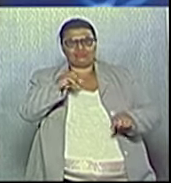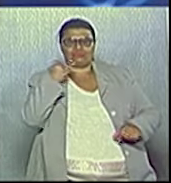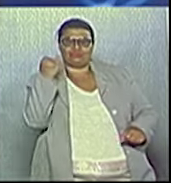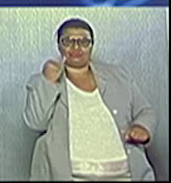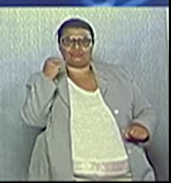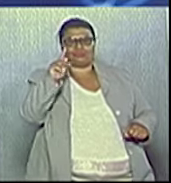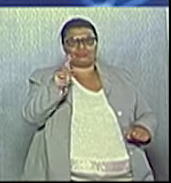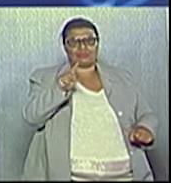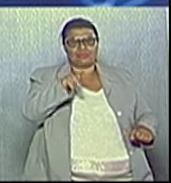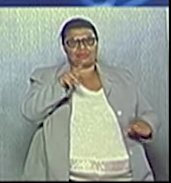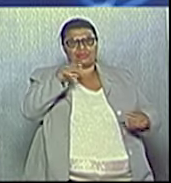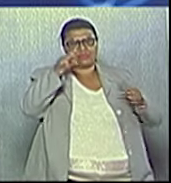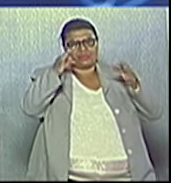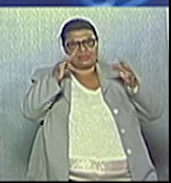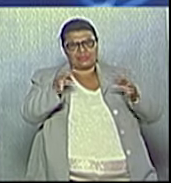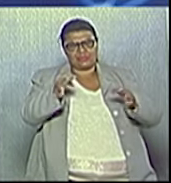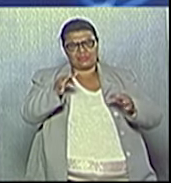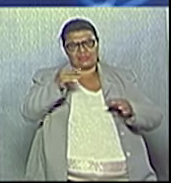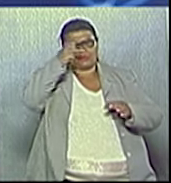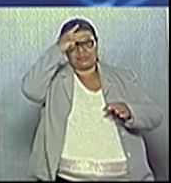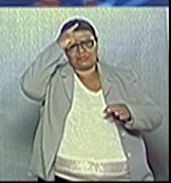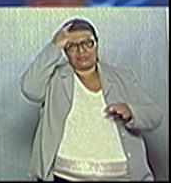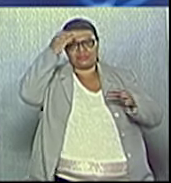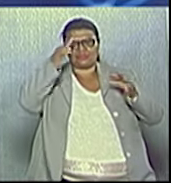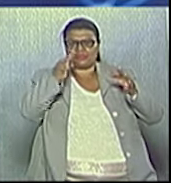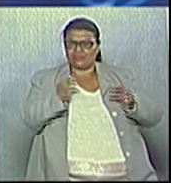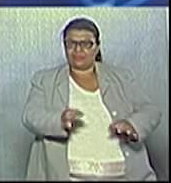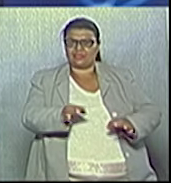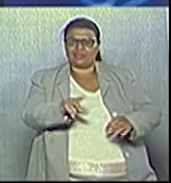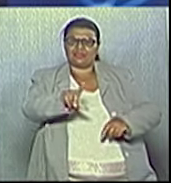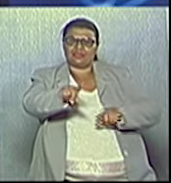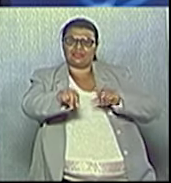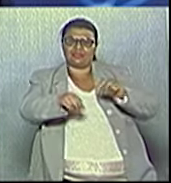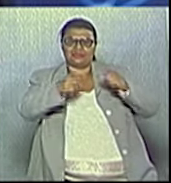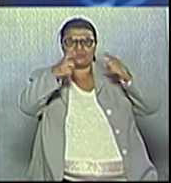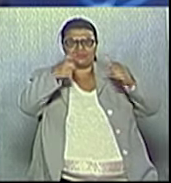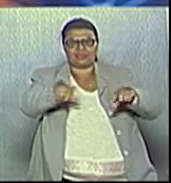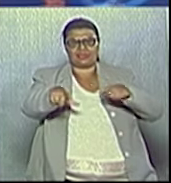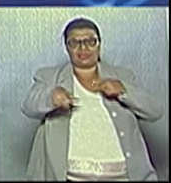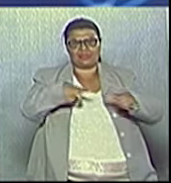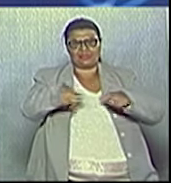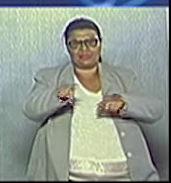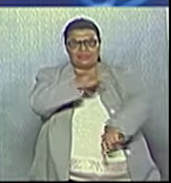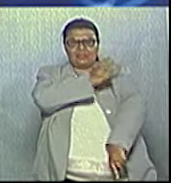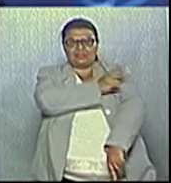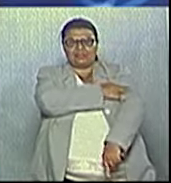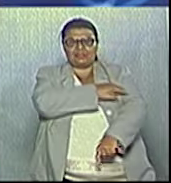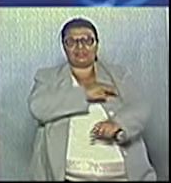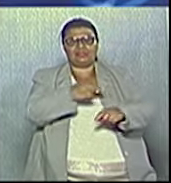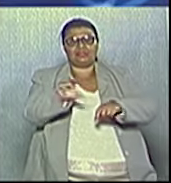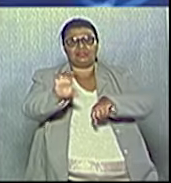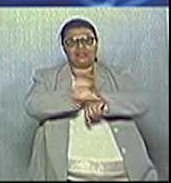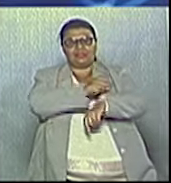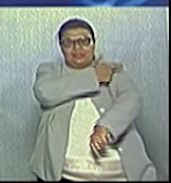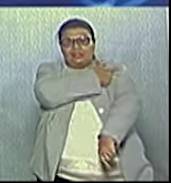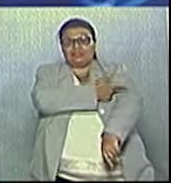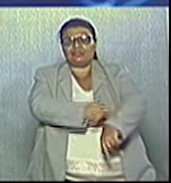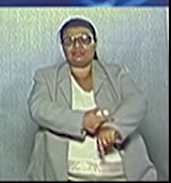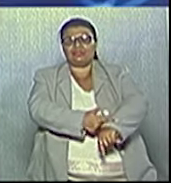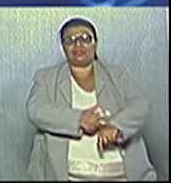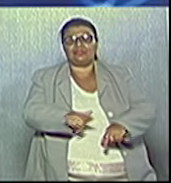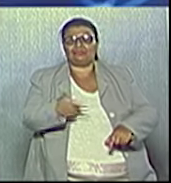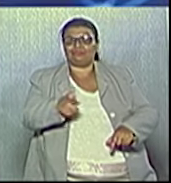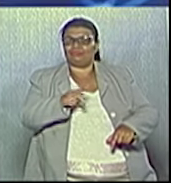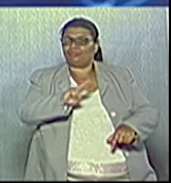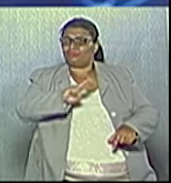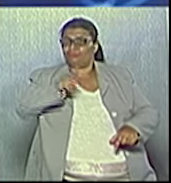que ele é uma pessoa qualificada justamente para ocupar os cargos de chefia dentro da área da educação. Não